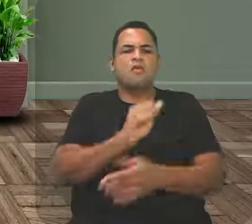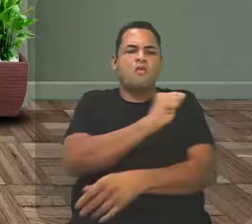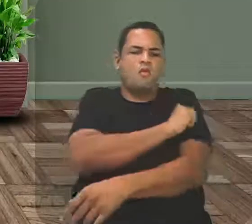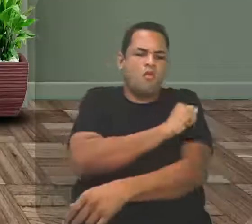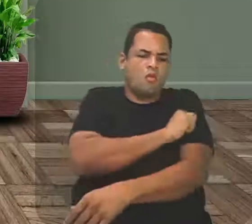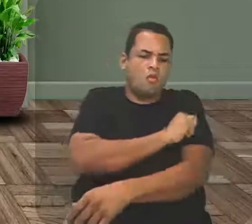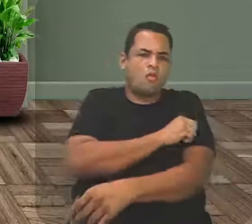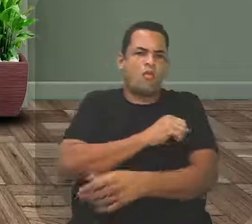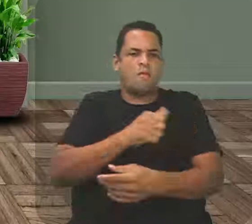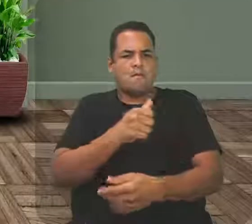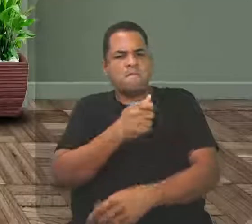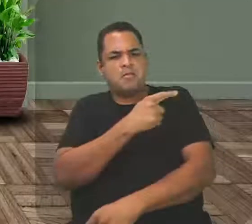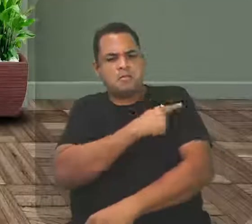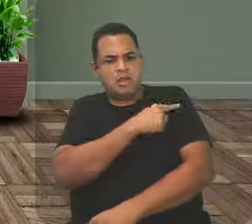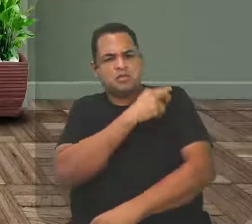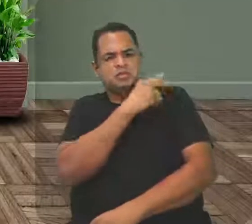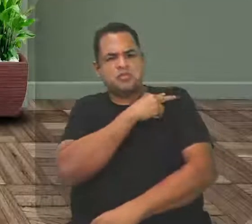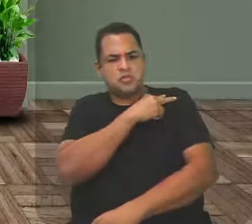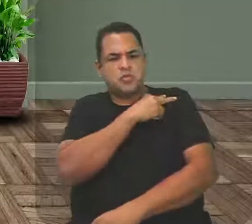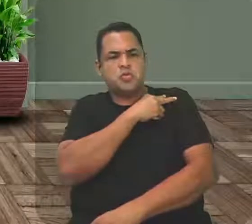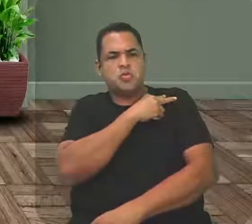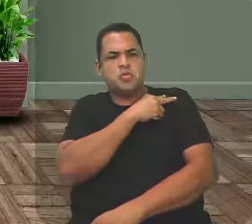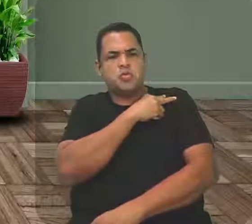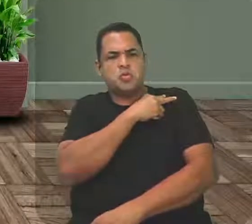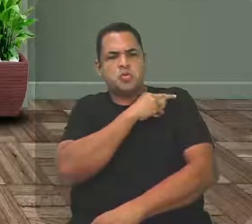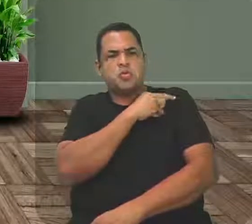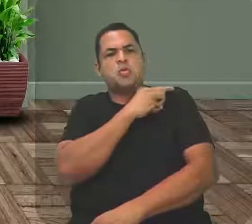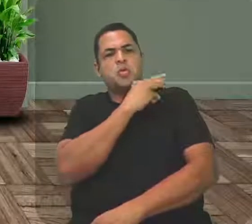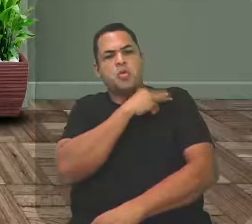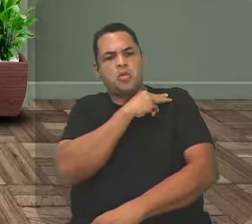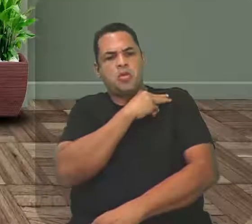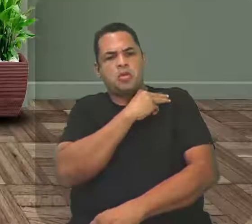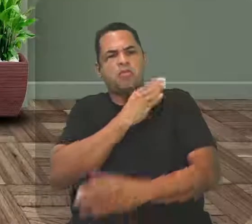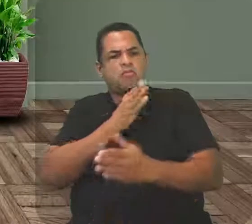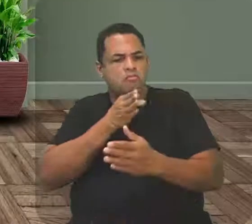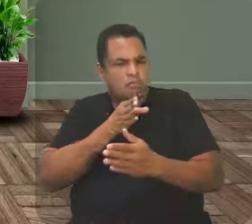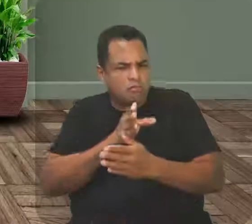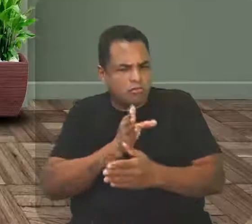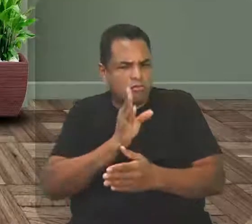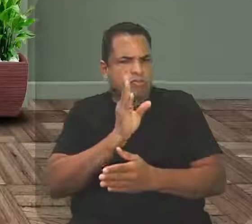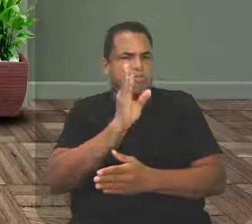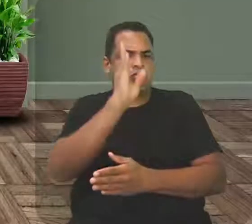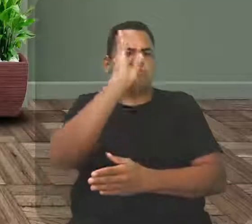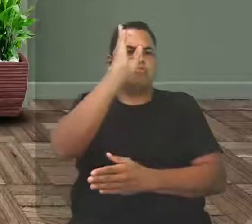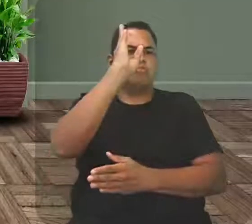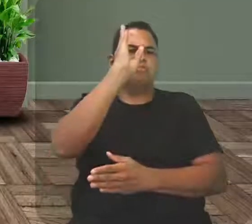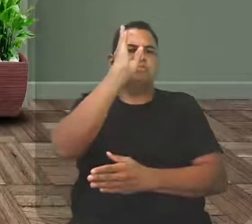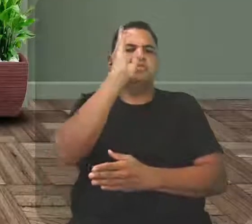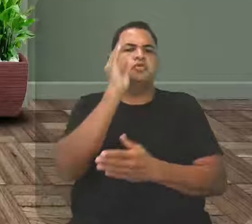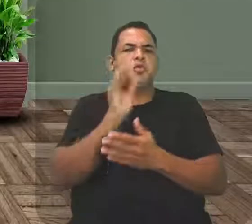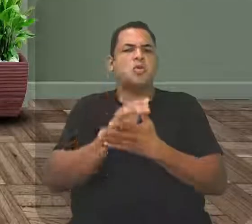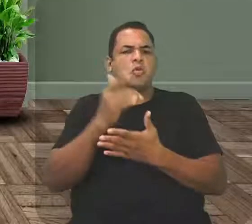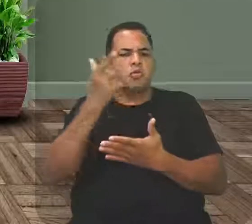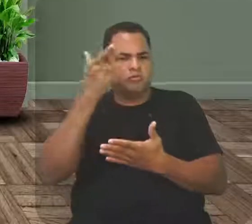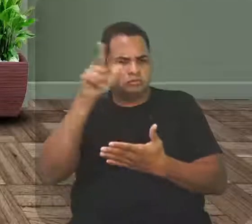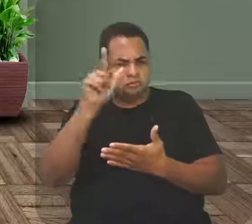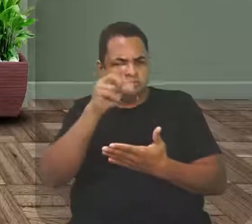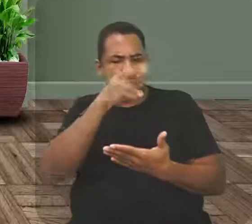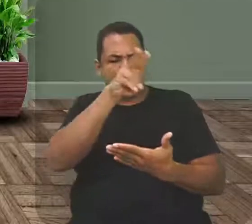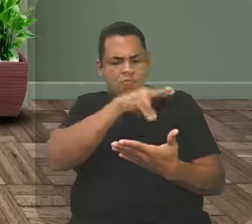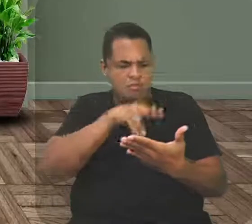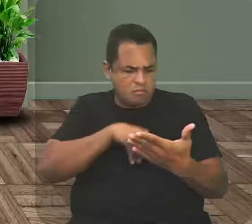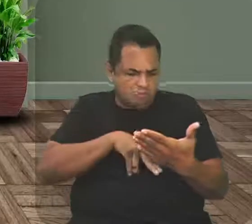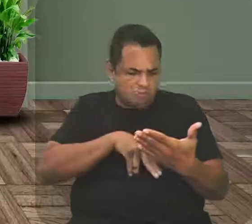passou primeiro e segundo ano aí. Siga, continue, leia, não importa o gênero, o importante é você